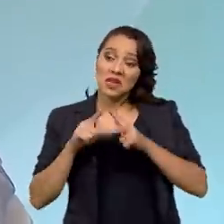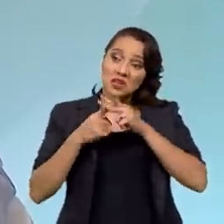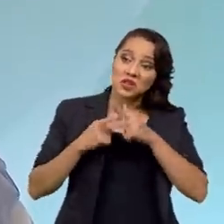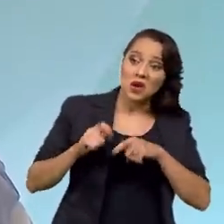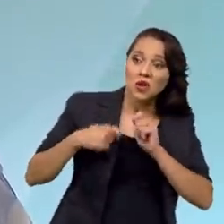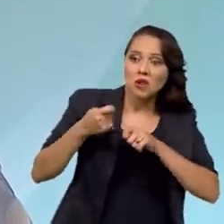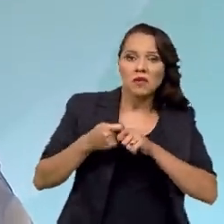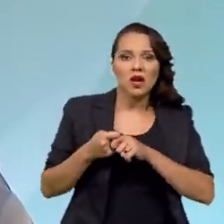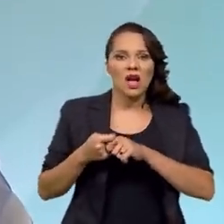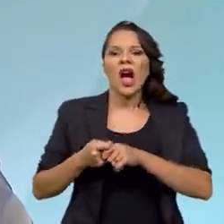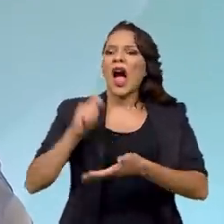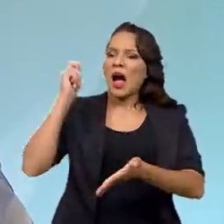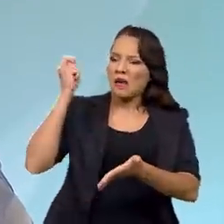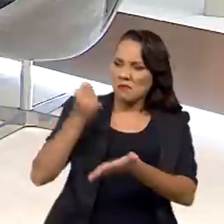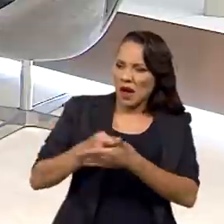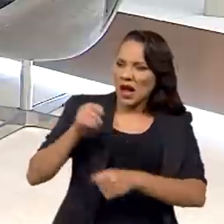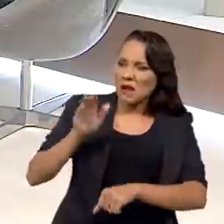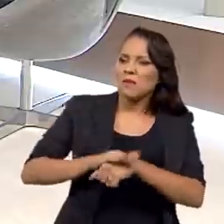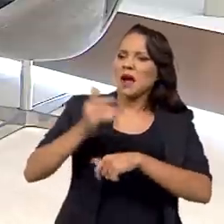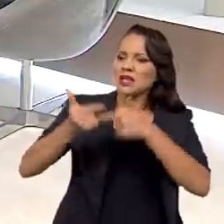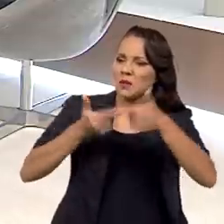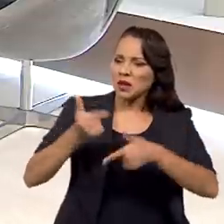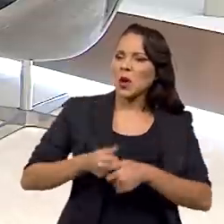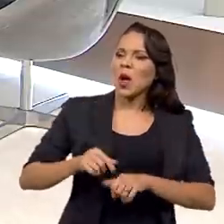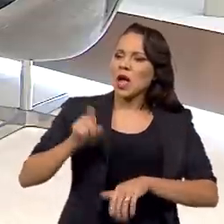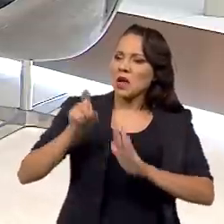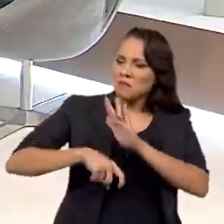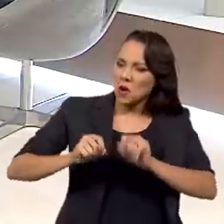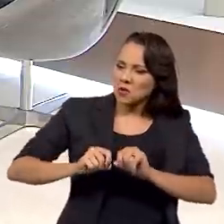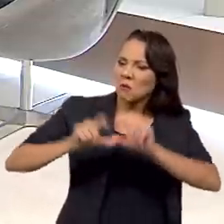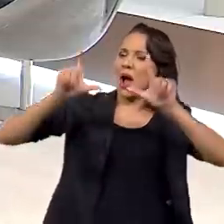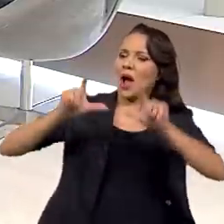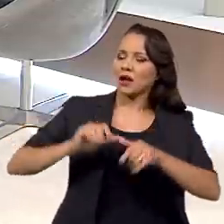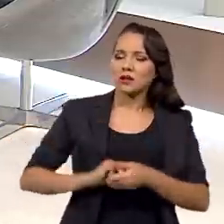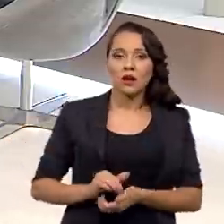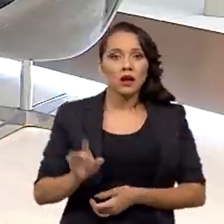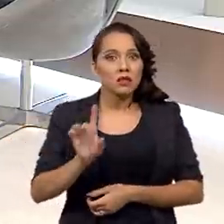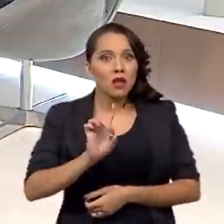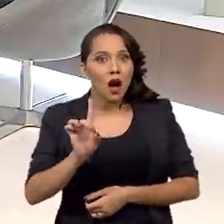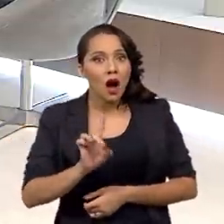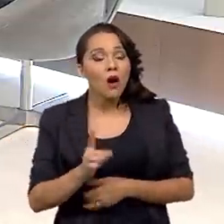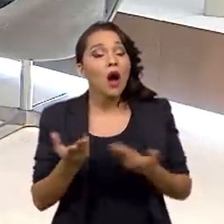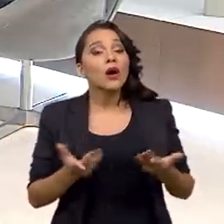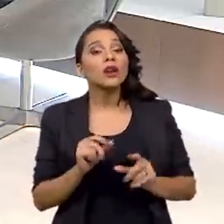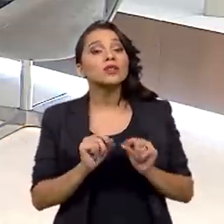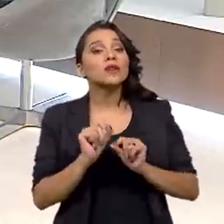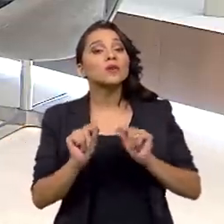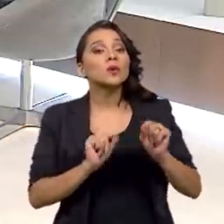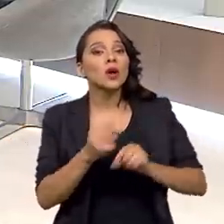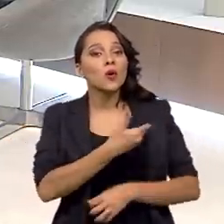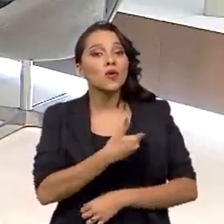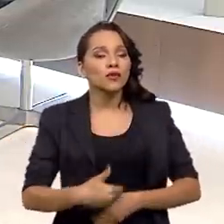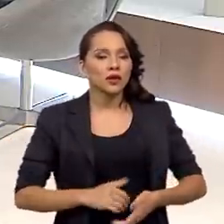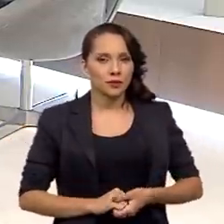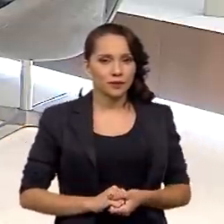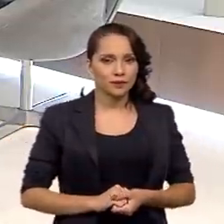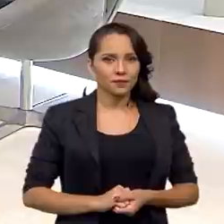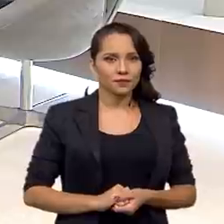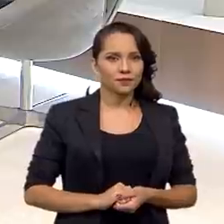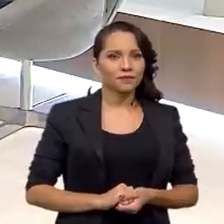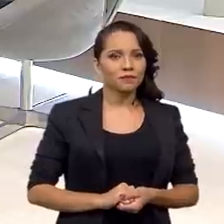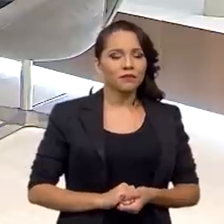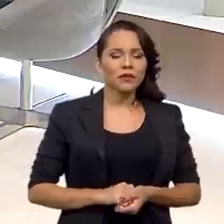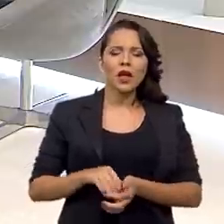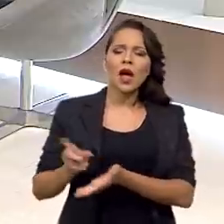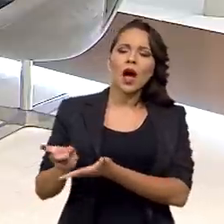economia taxa a mais o trabalhador brasileiro, aumenta os impostos. Não. O que nós estamos fazendo? A carga, a